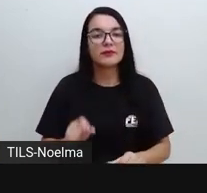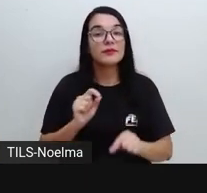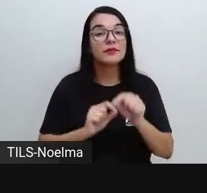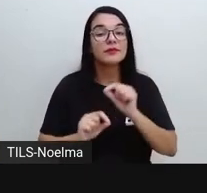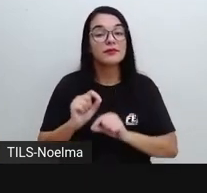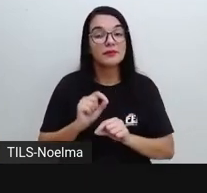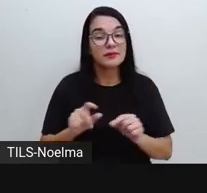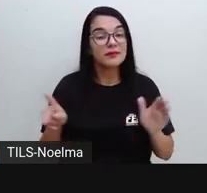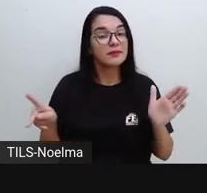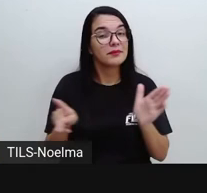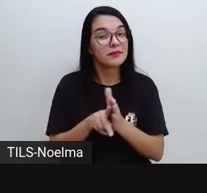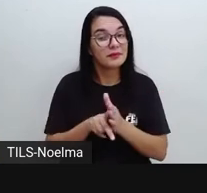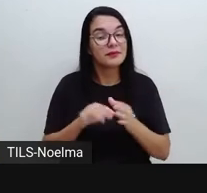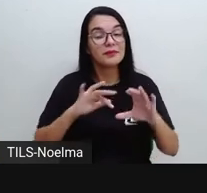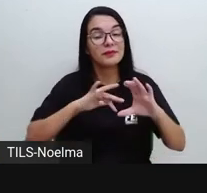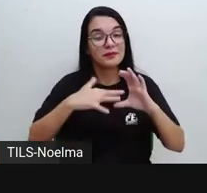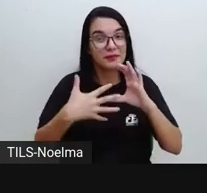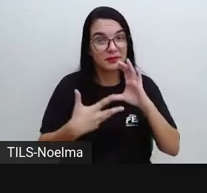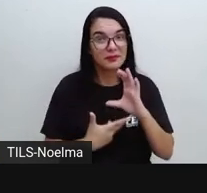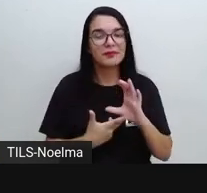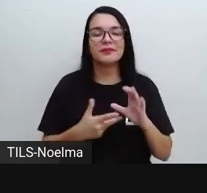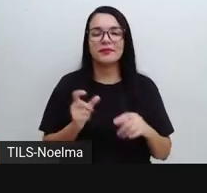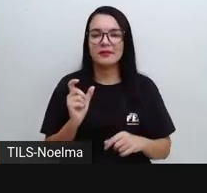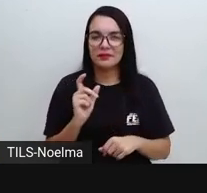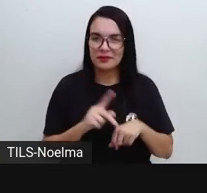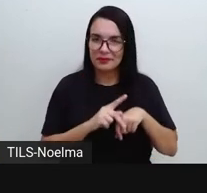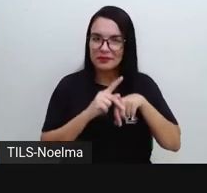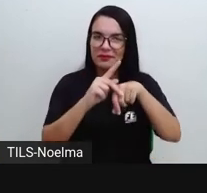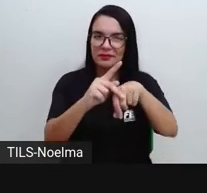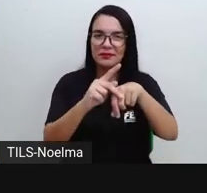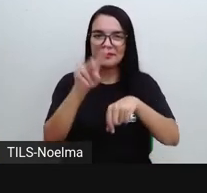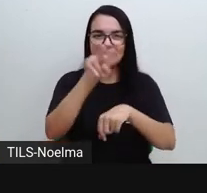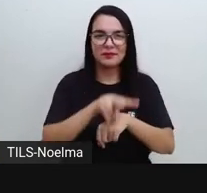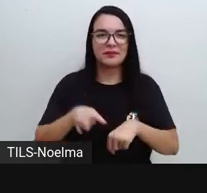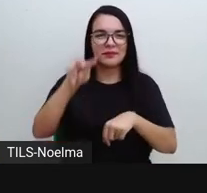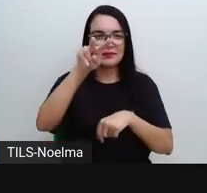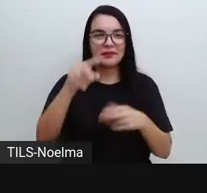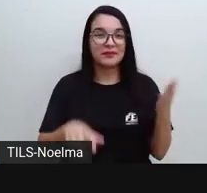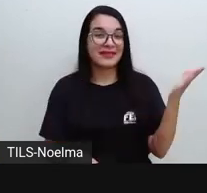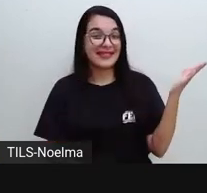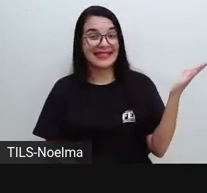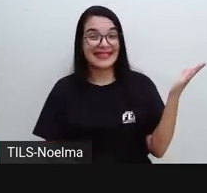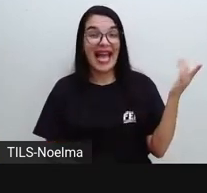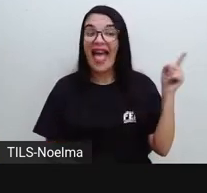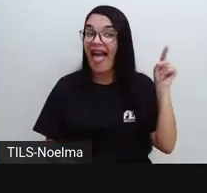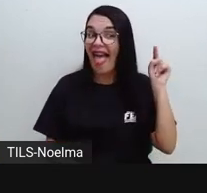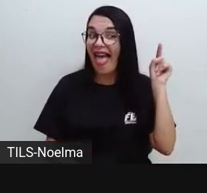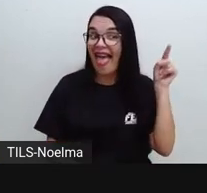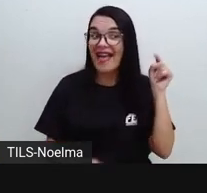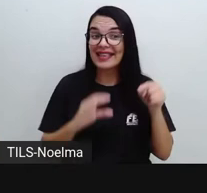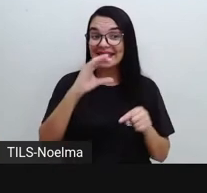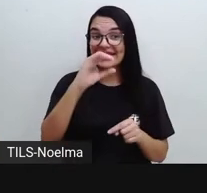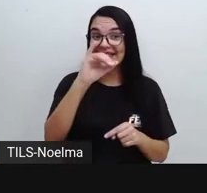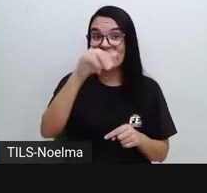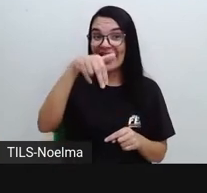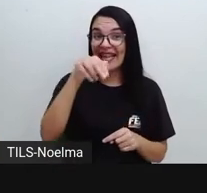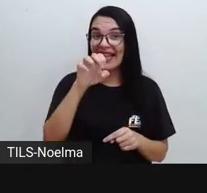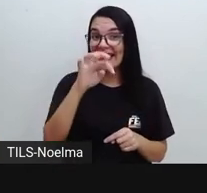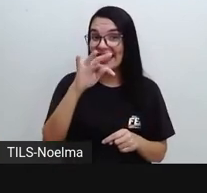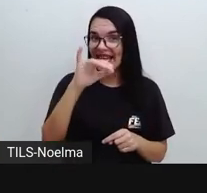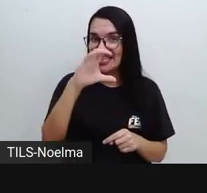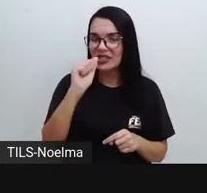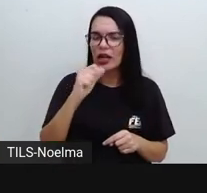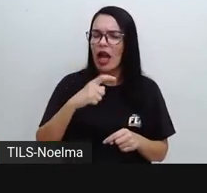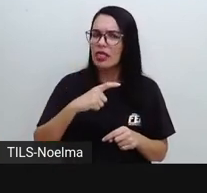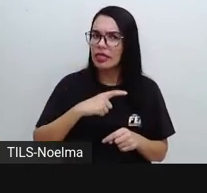de suas principais características, certo? Já a poesia cinética também vai dar ideia de